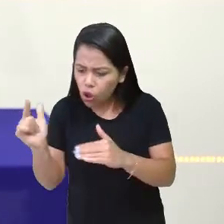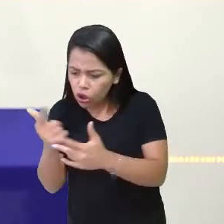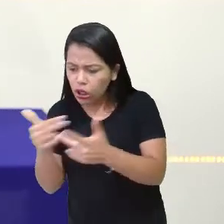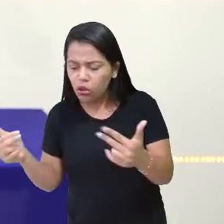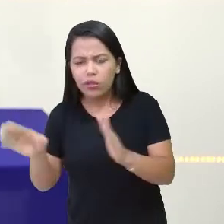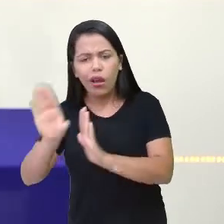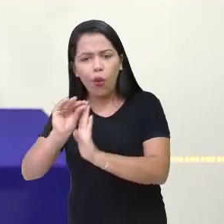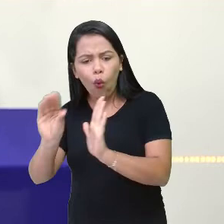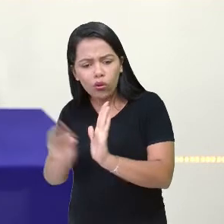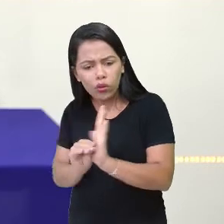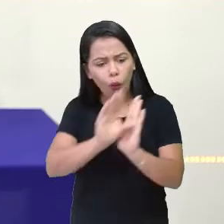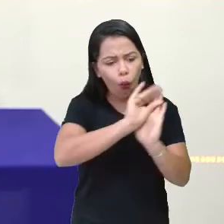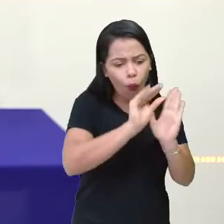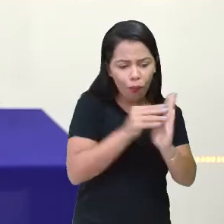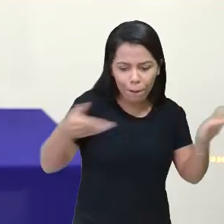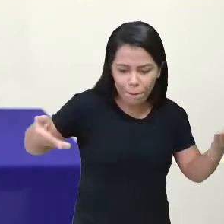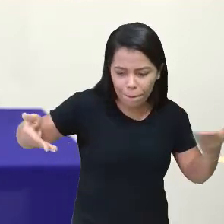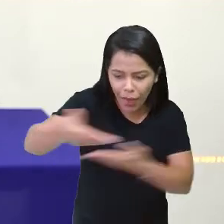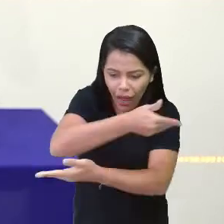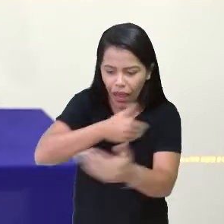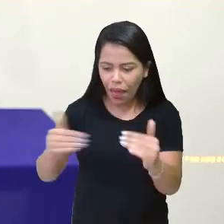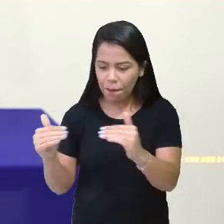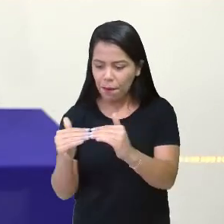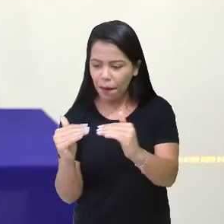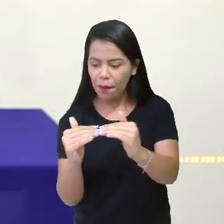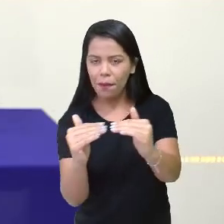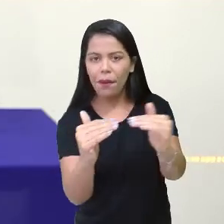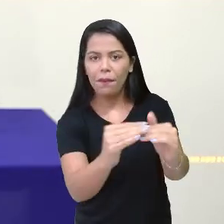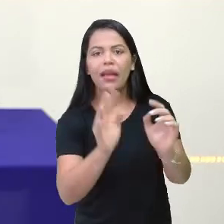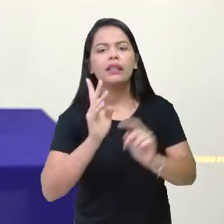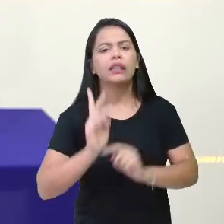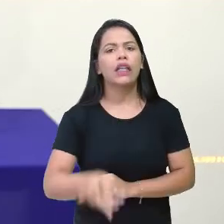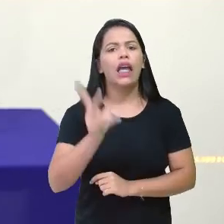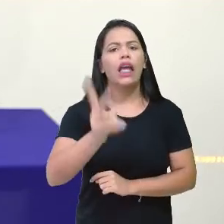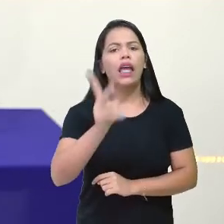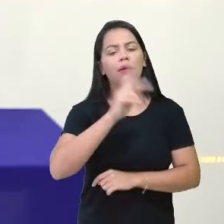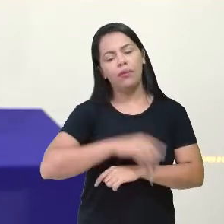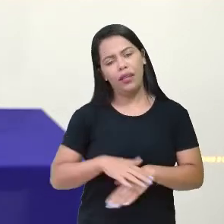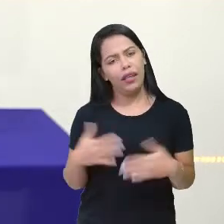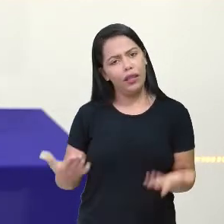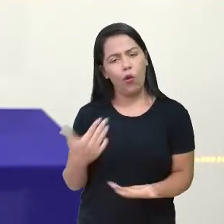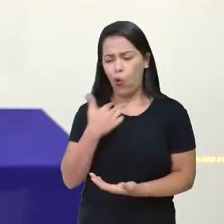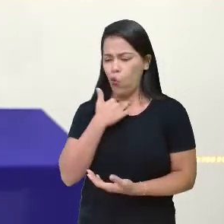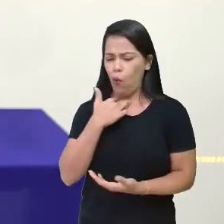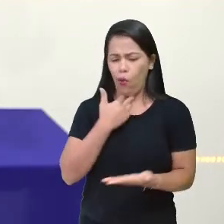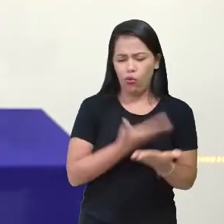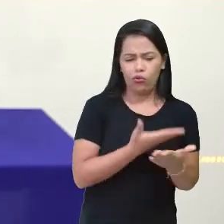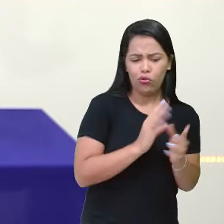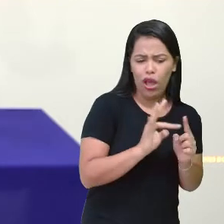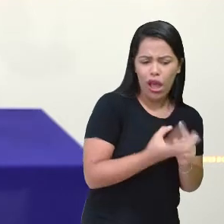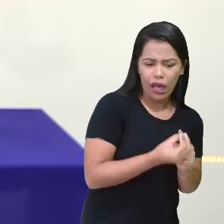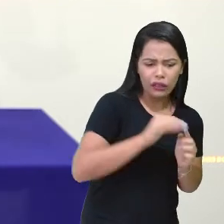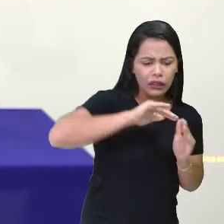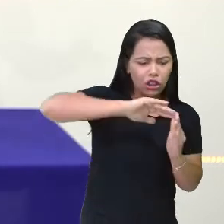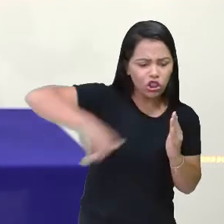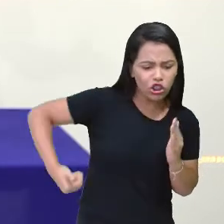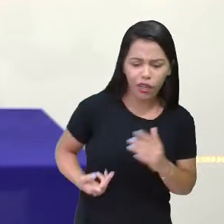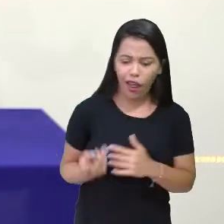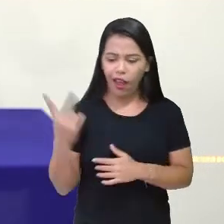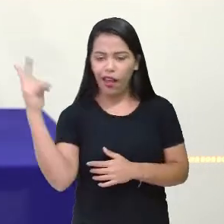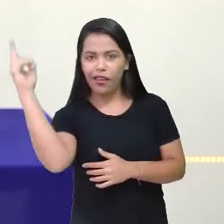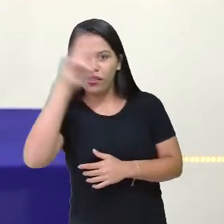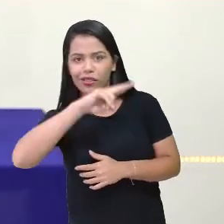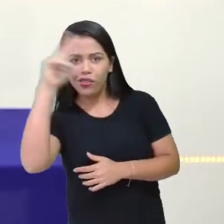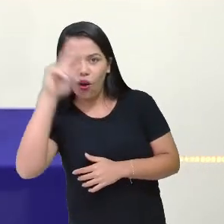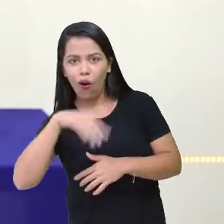está ligado a outro, está associado a outro. Então não tem como eu estudar arte sem estudar, por exemplo, história,